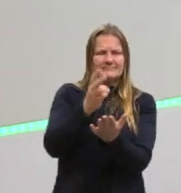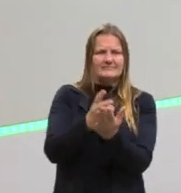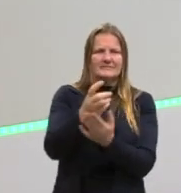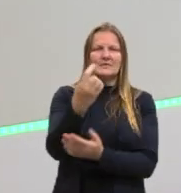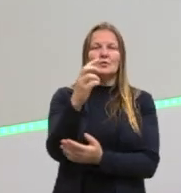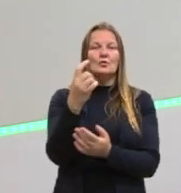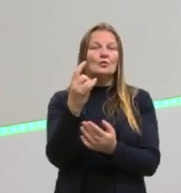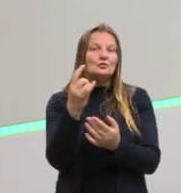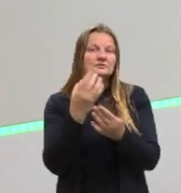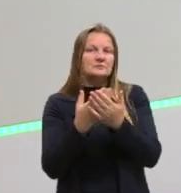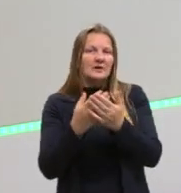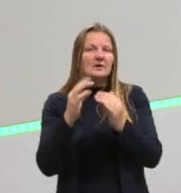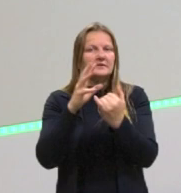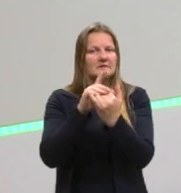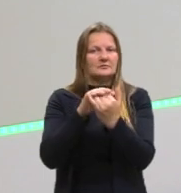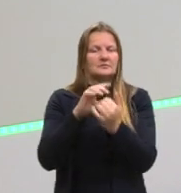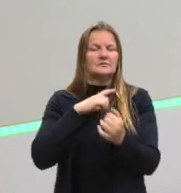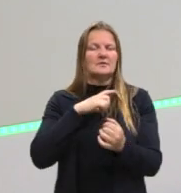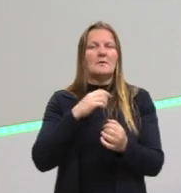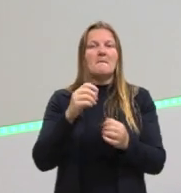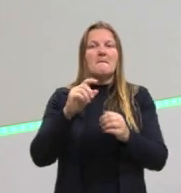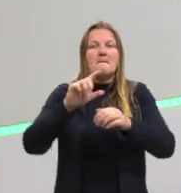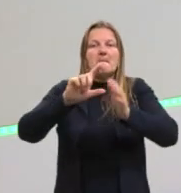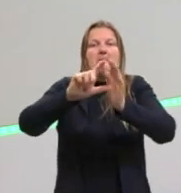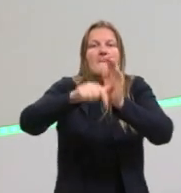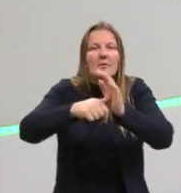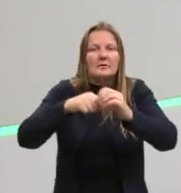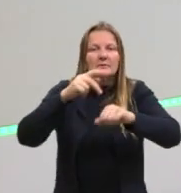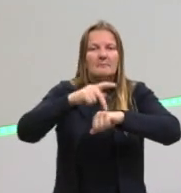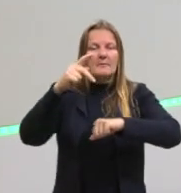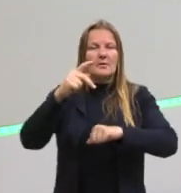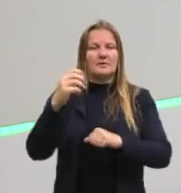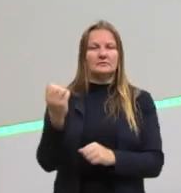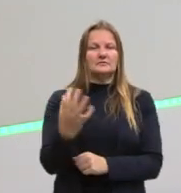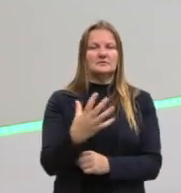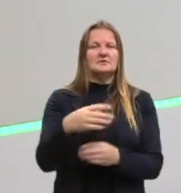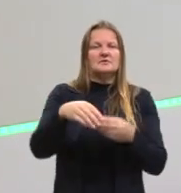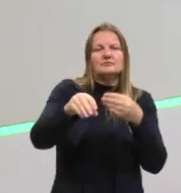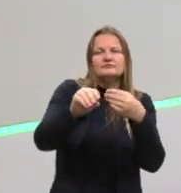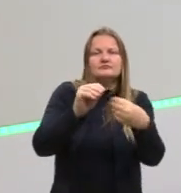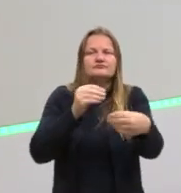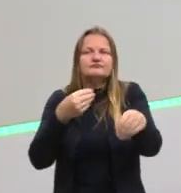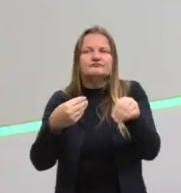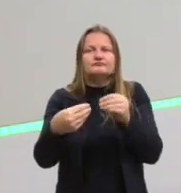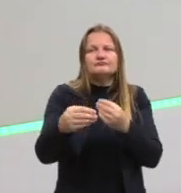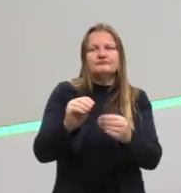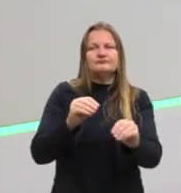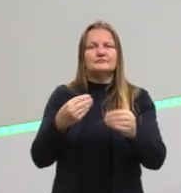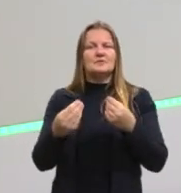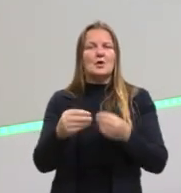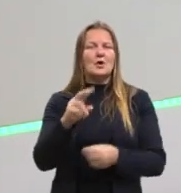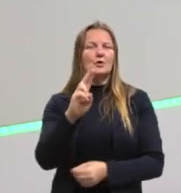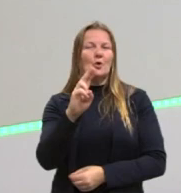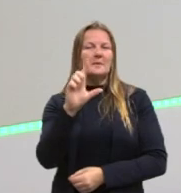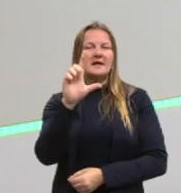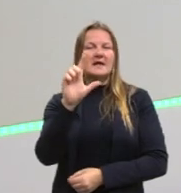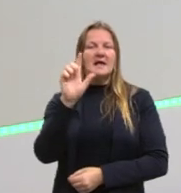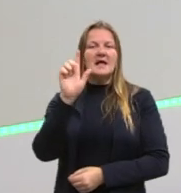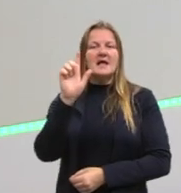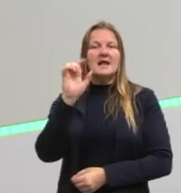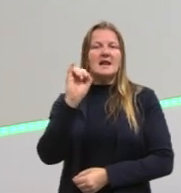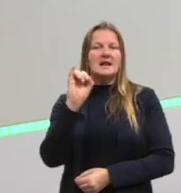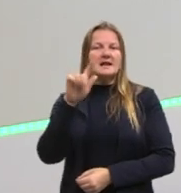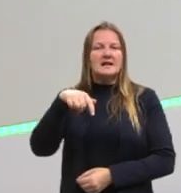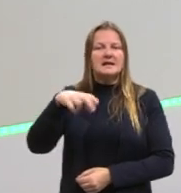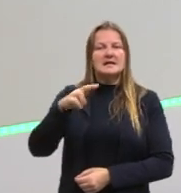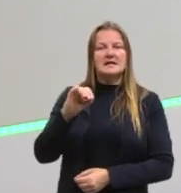aula. E a pós-modernidade, aí tem toda essa flexibilidade, essa liquidez. Então, não